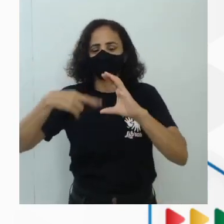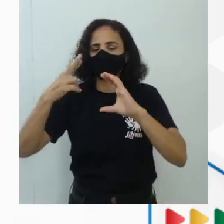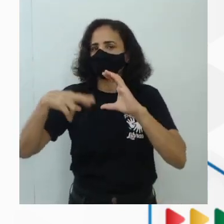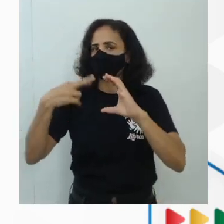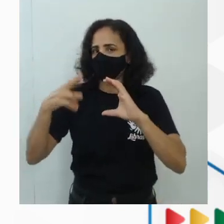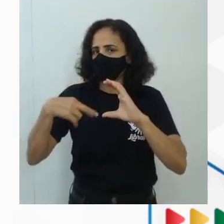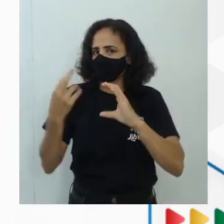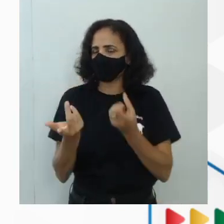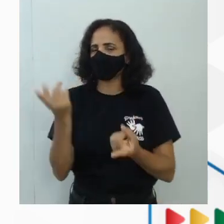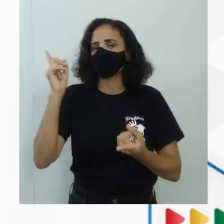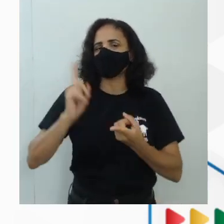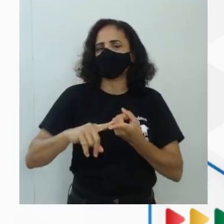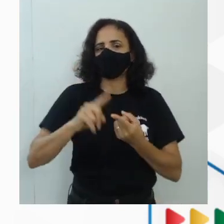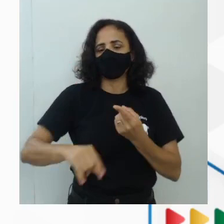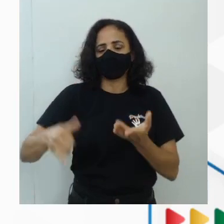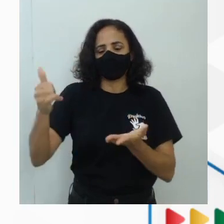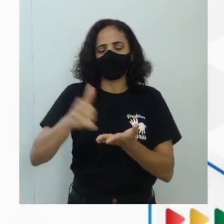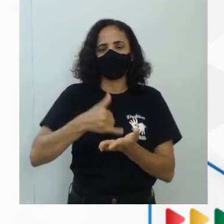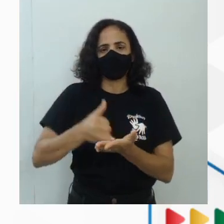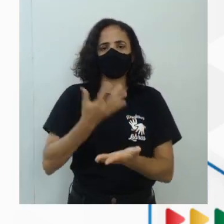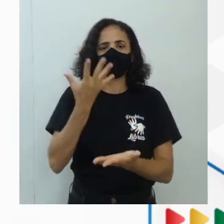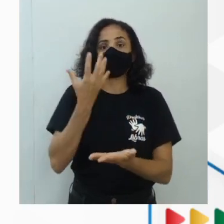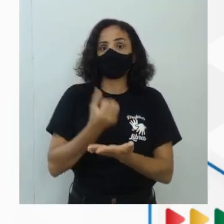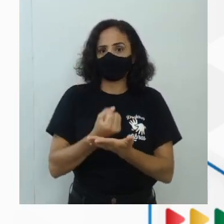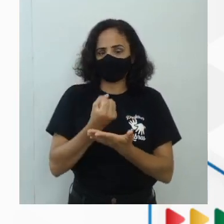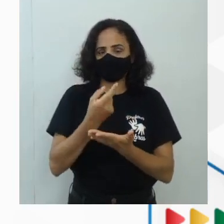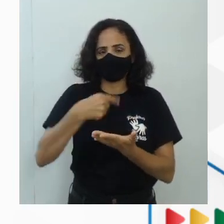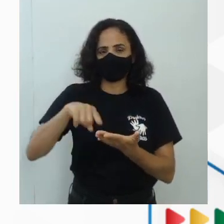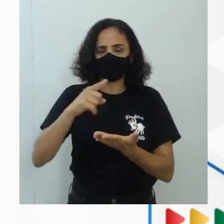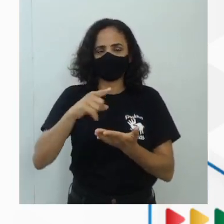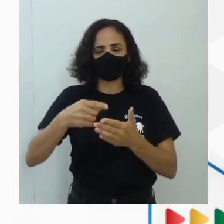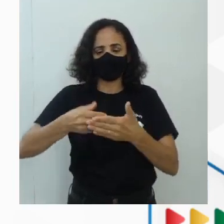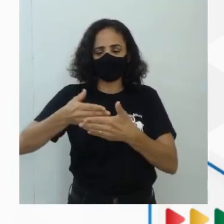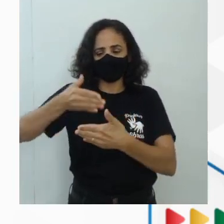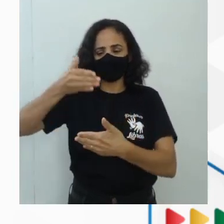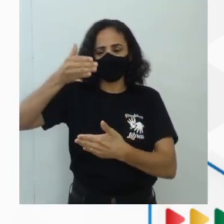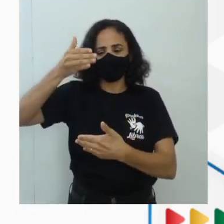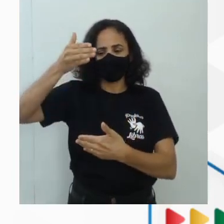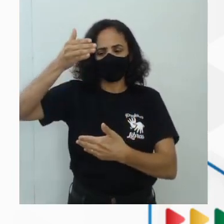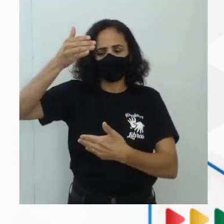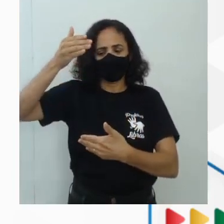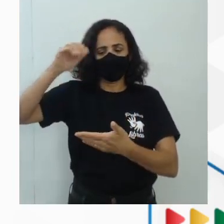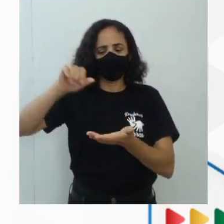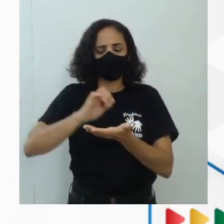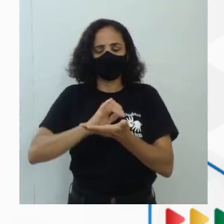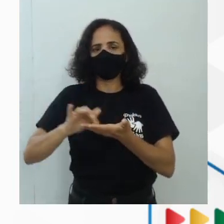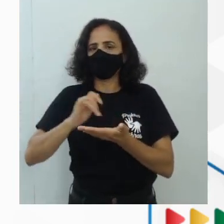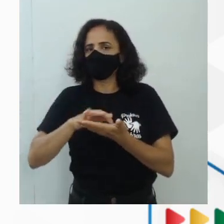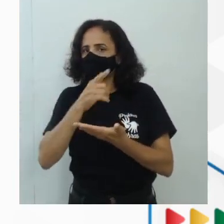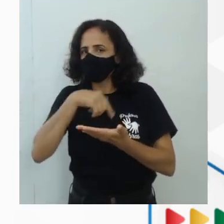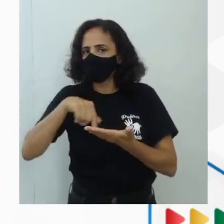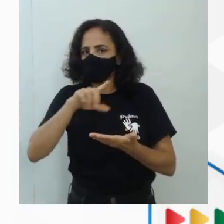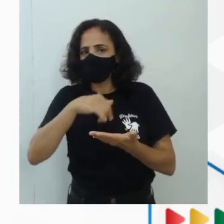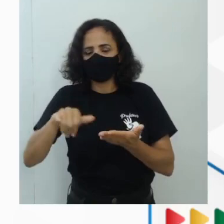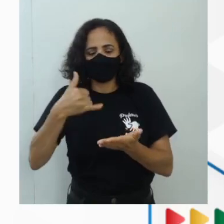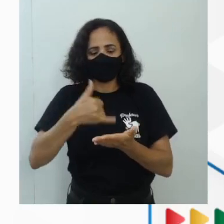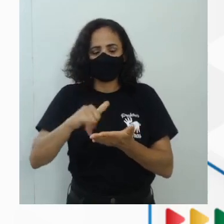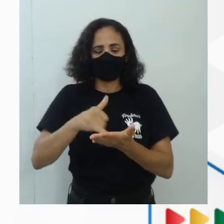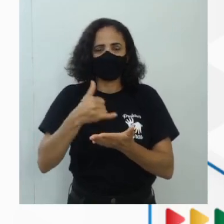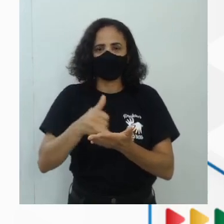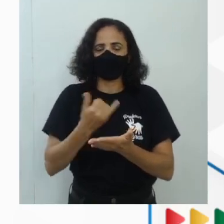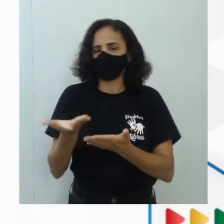Transmissão, inscreva-se, faça ali os seus comentários, também você pode se inscrever no meu